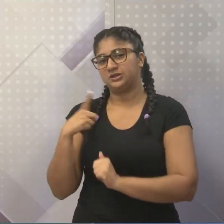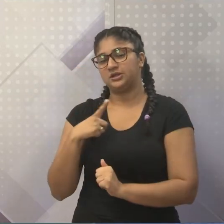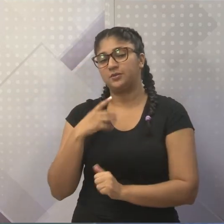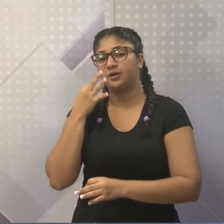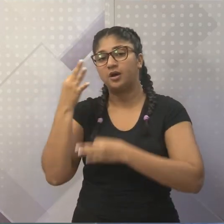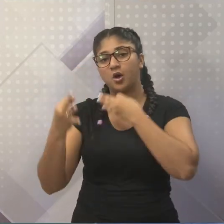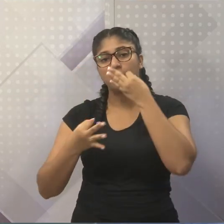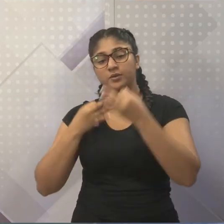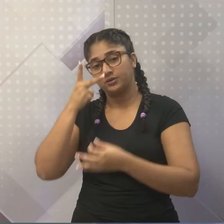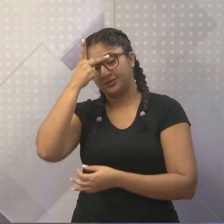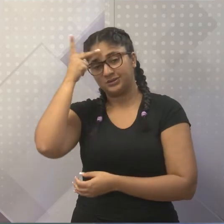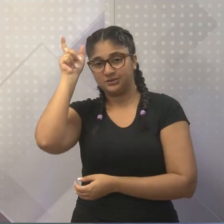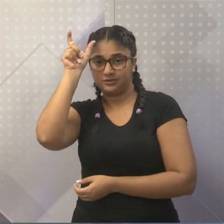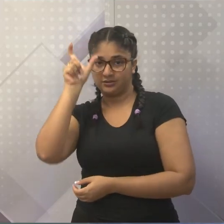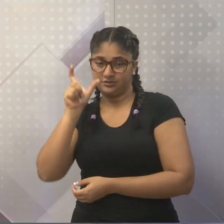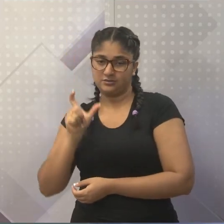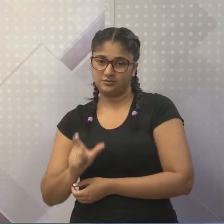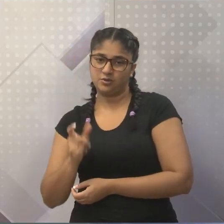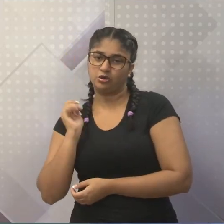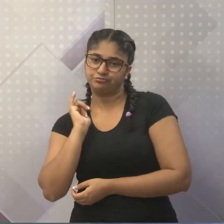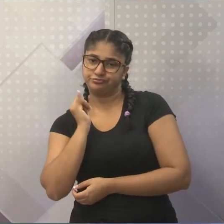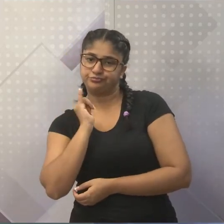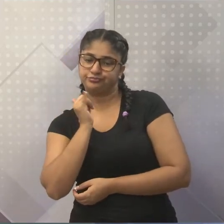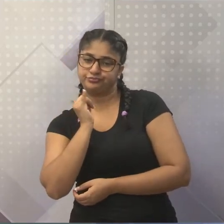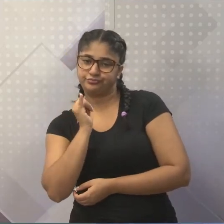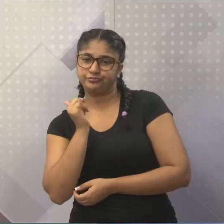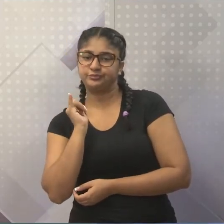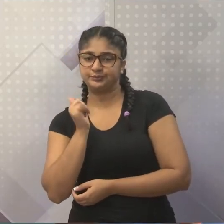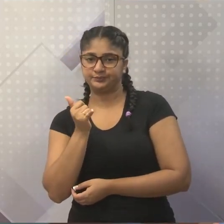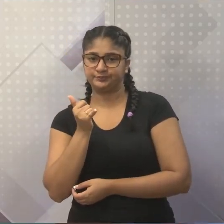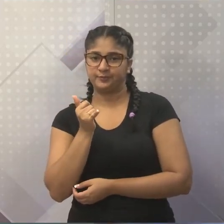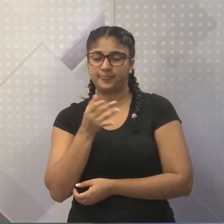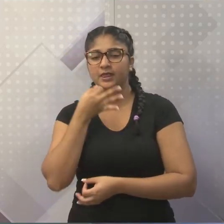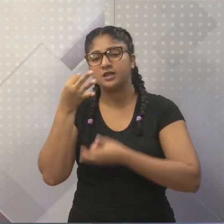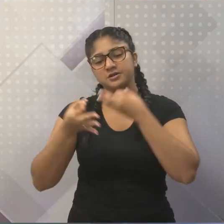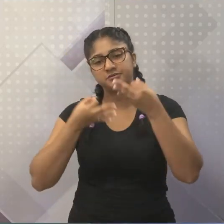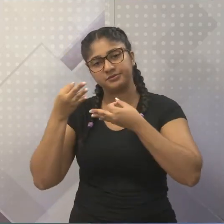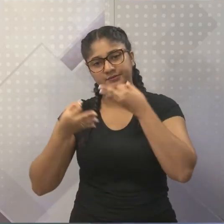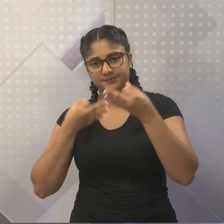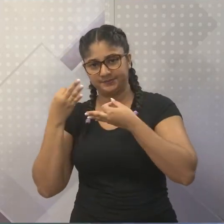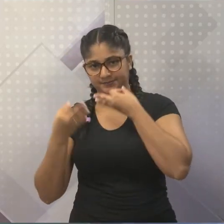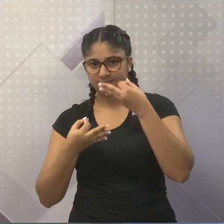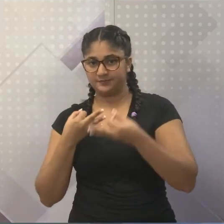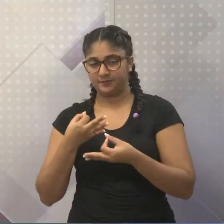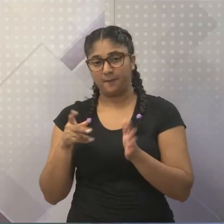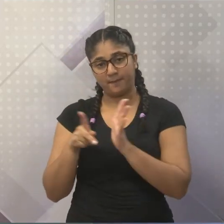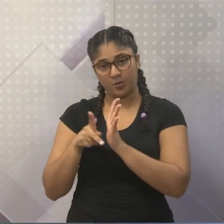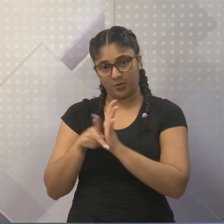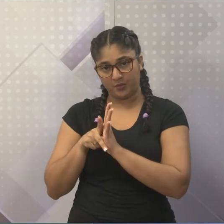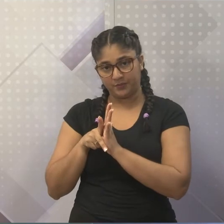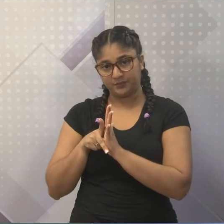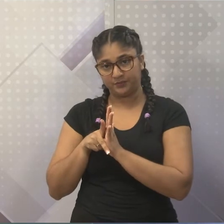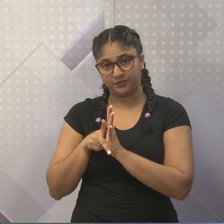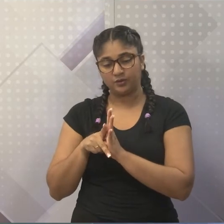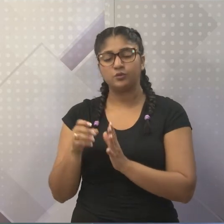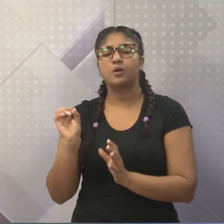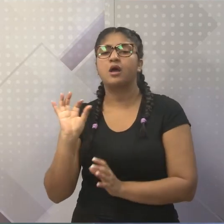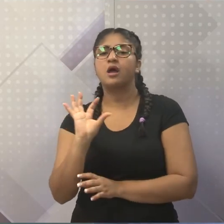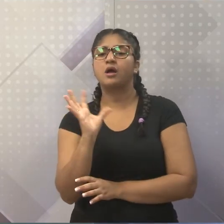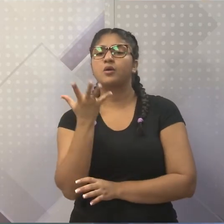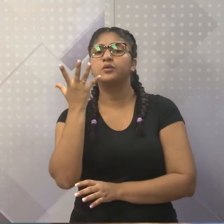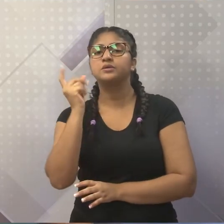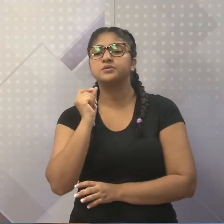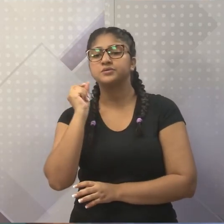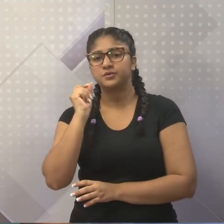opinião de quem está ali, do locutor, do comentarista. É a opinião dele acerca do fato